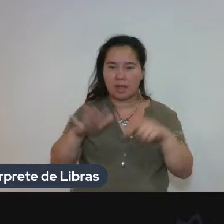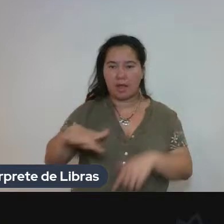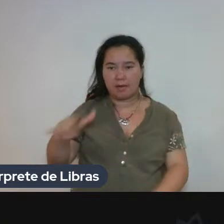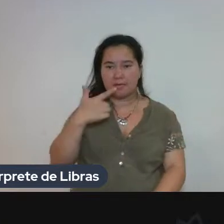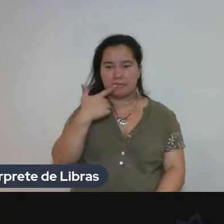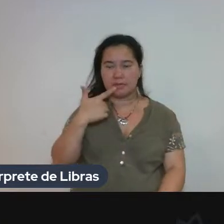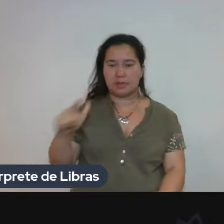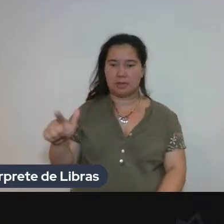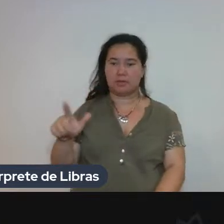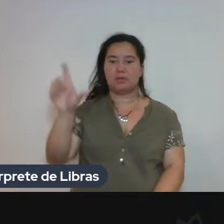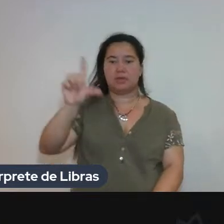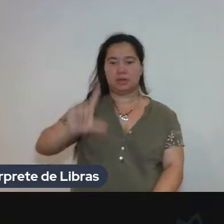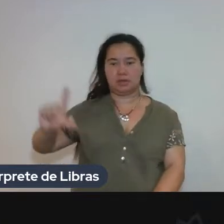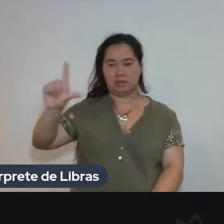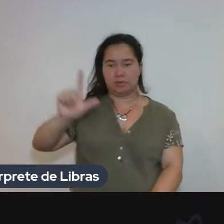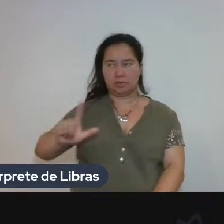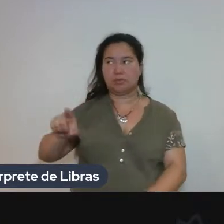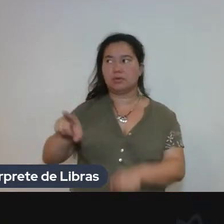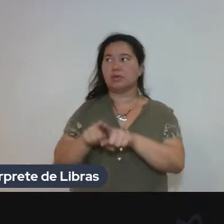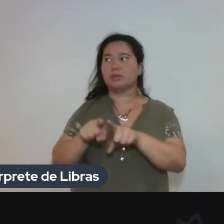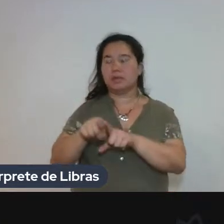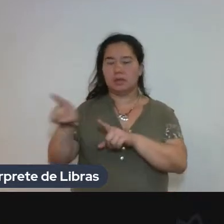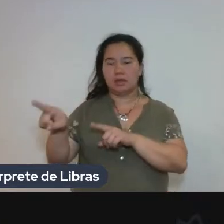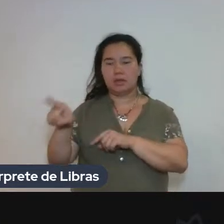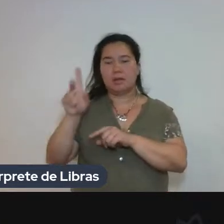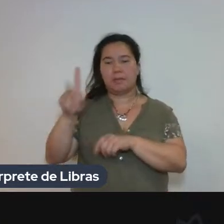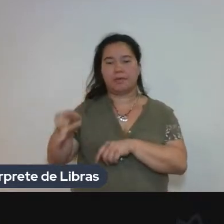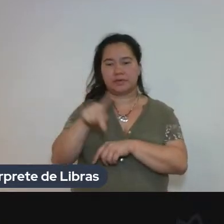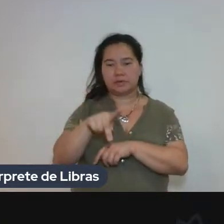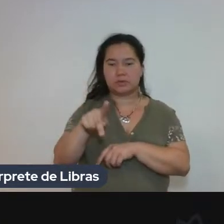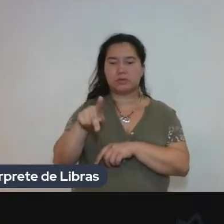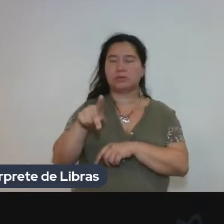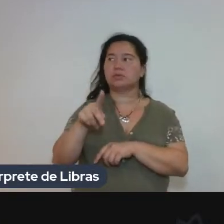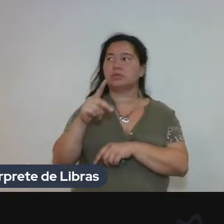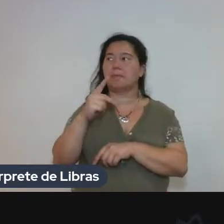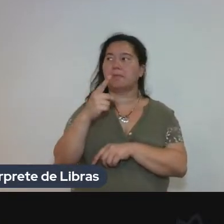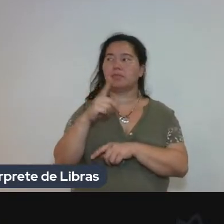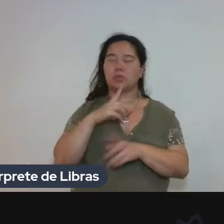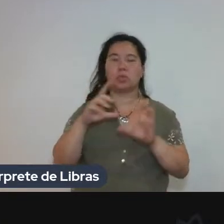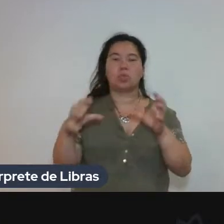universidade, além de ser professor da PJET, né?